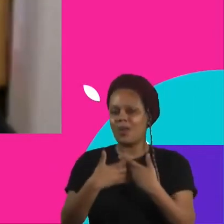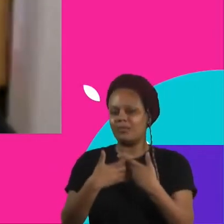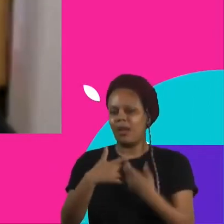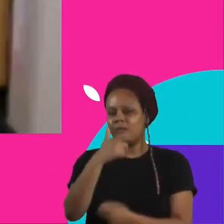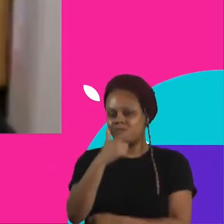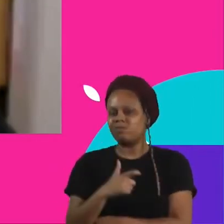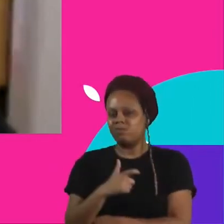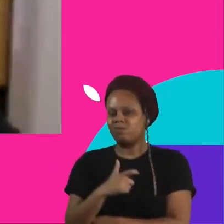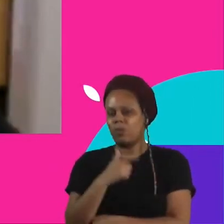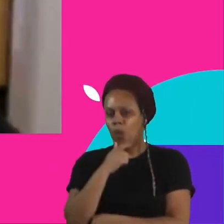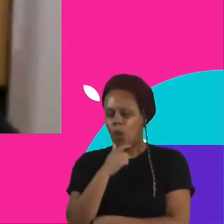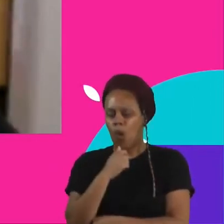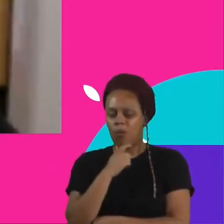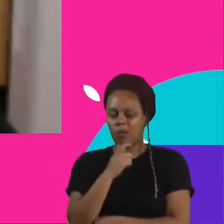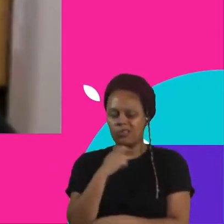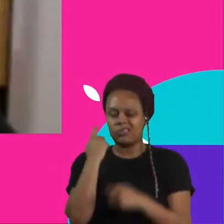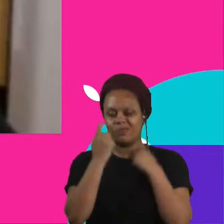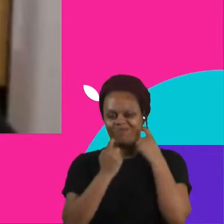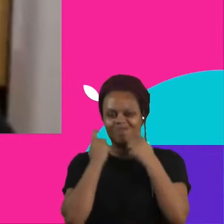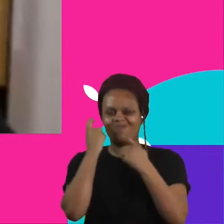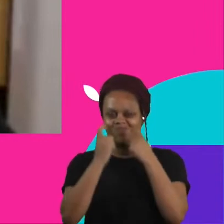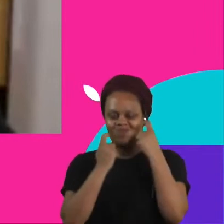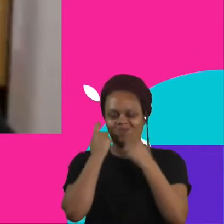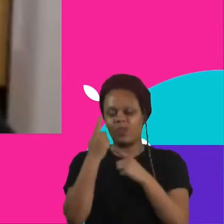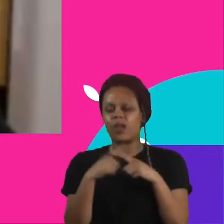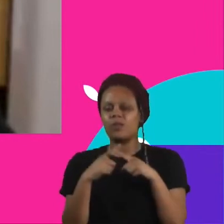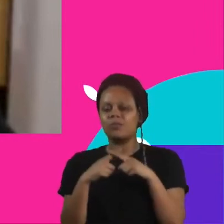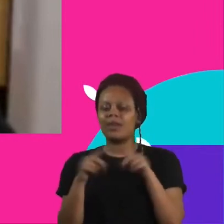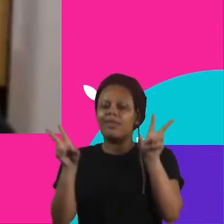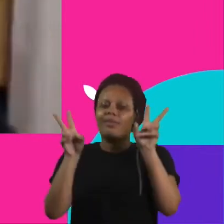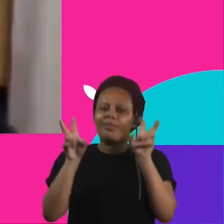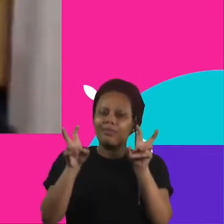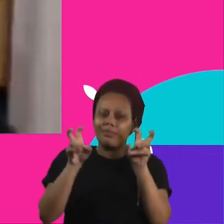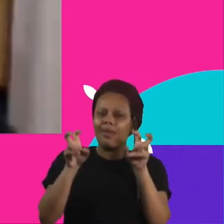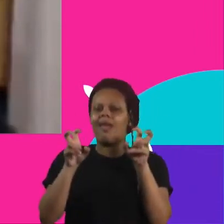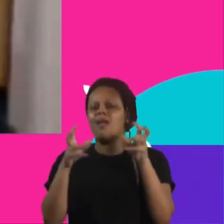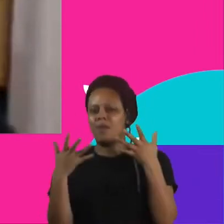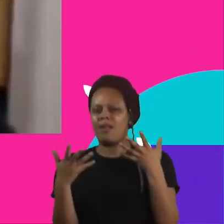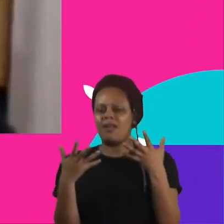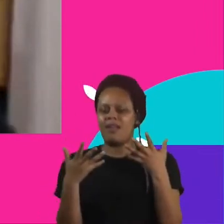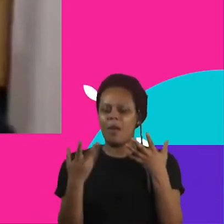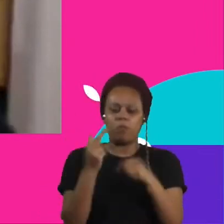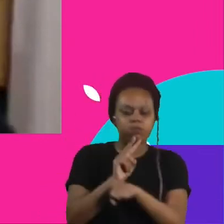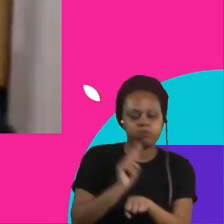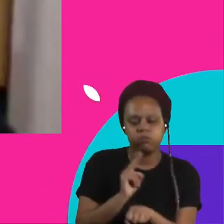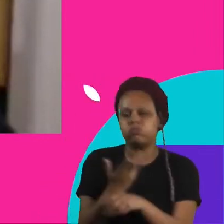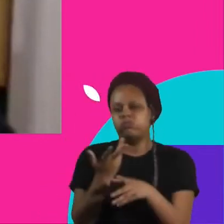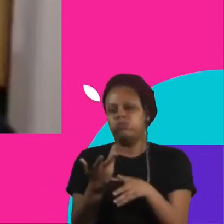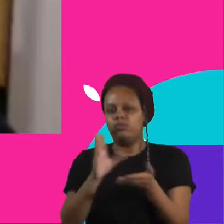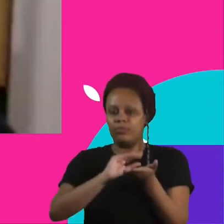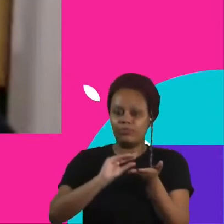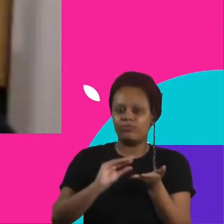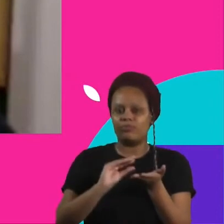isso tem vários temas ali envolvidos, privacidade, proteção de dados. e aos